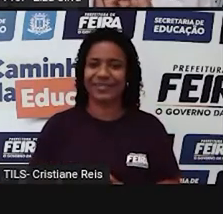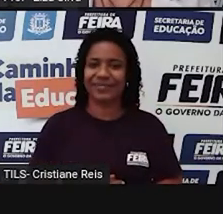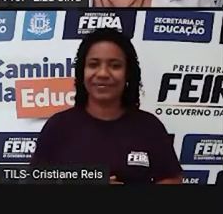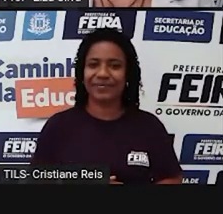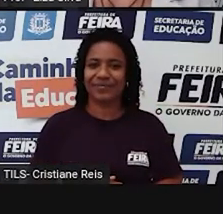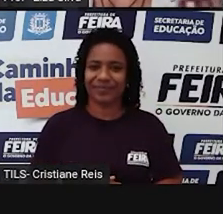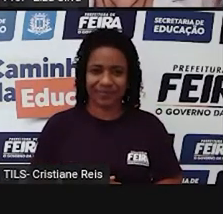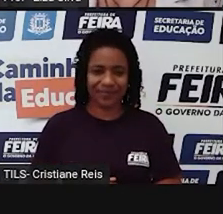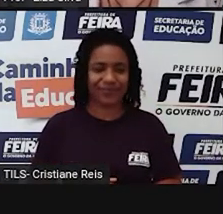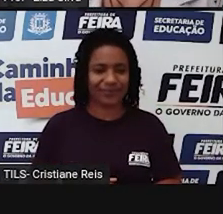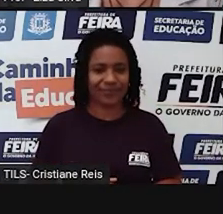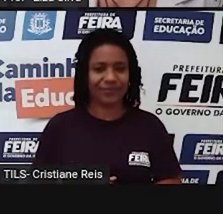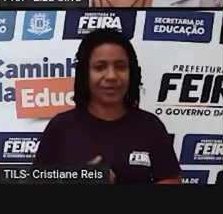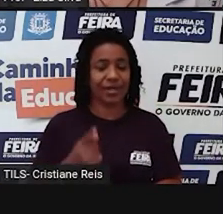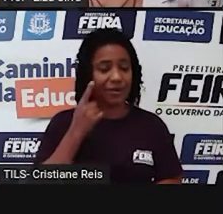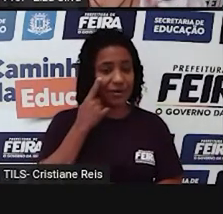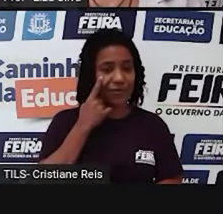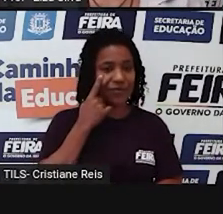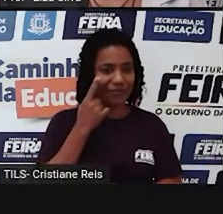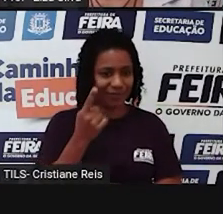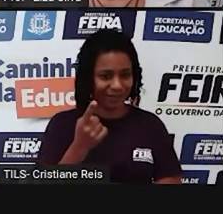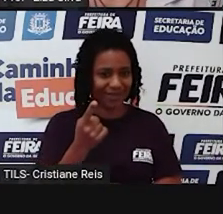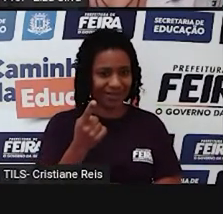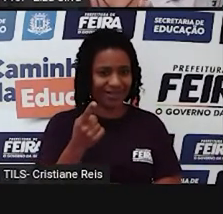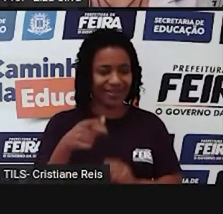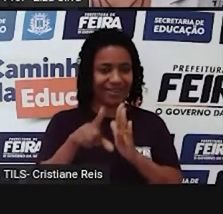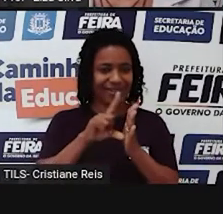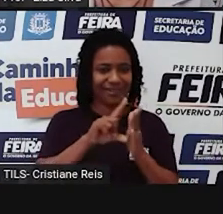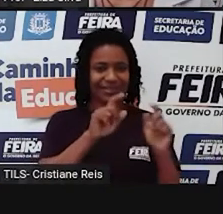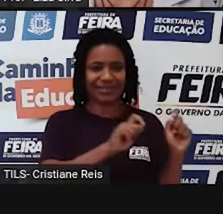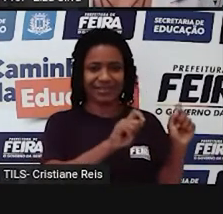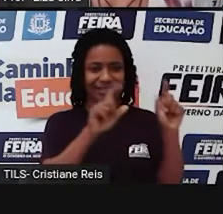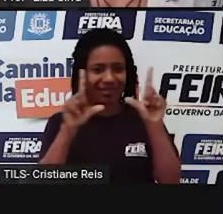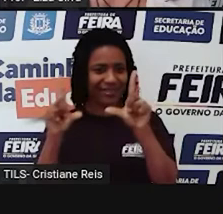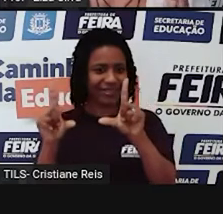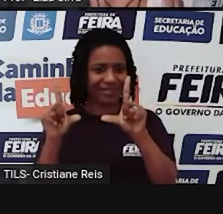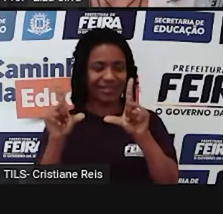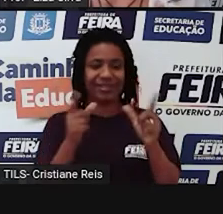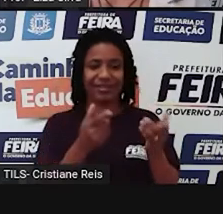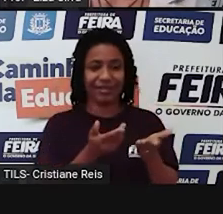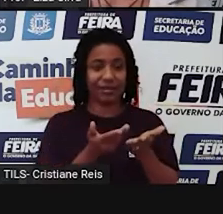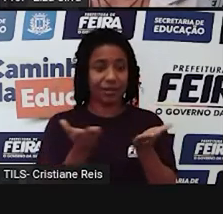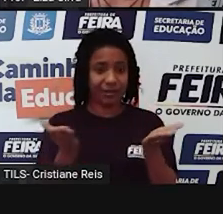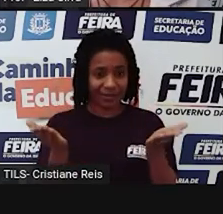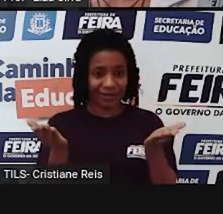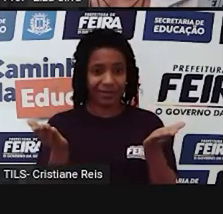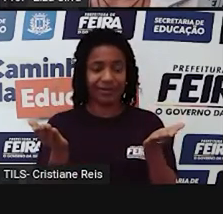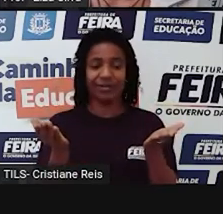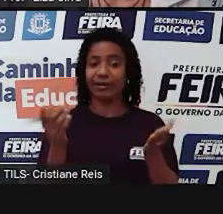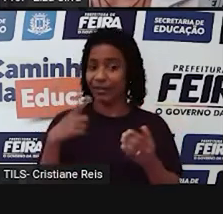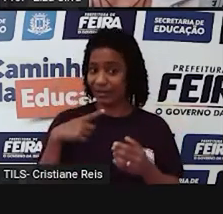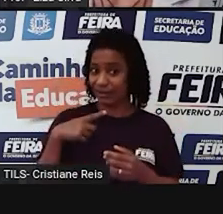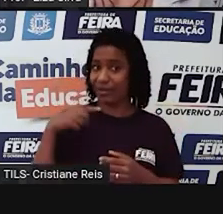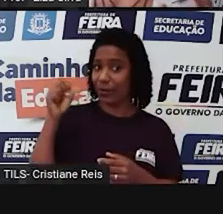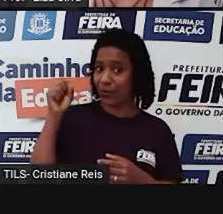Vejam que anteriormente eu mostrei para vocês frases na forma afirmativa.